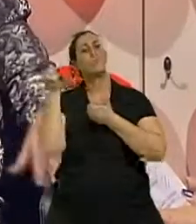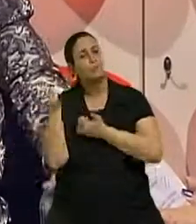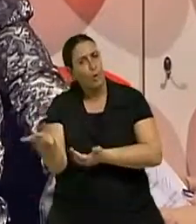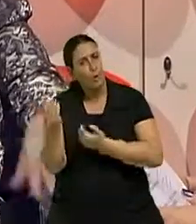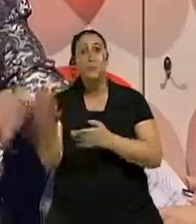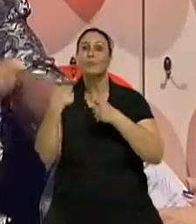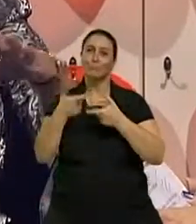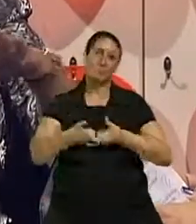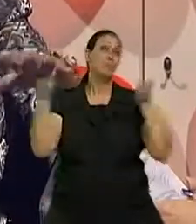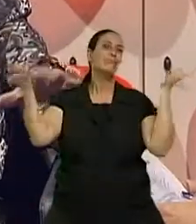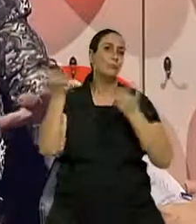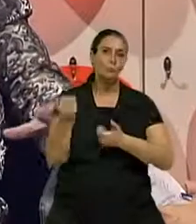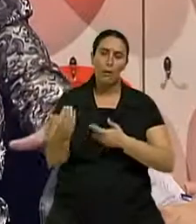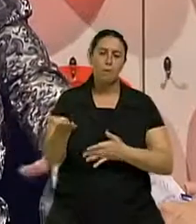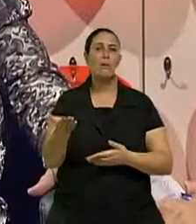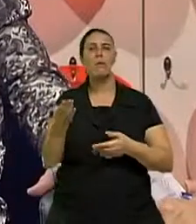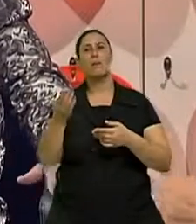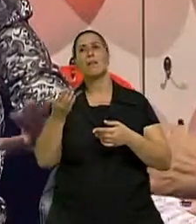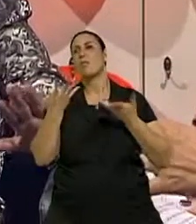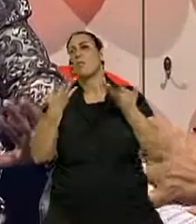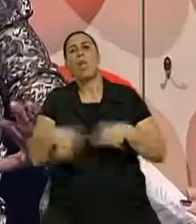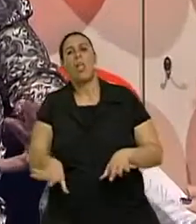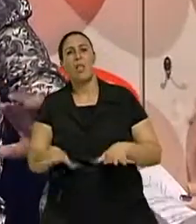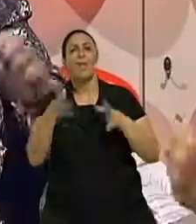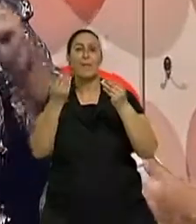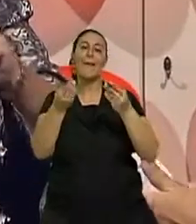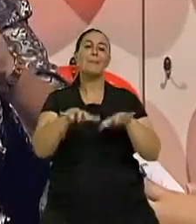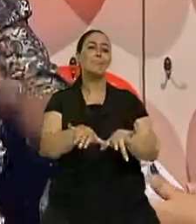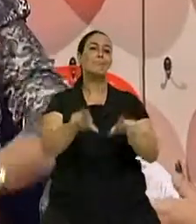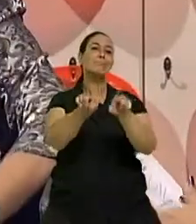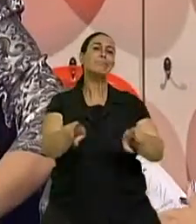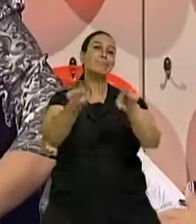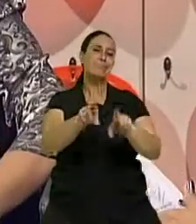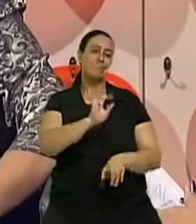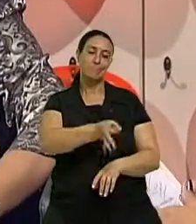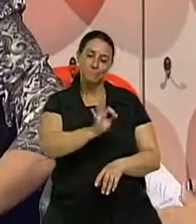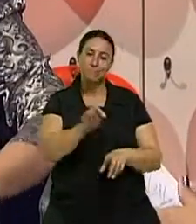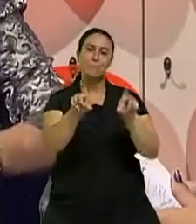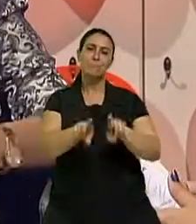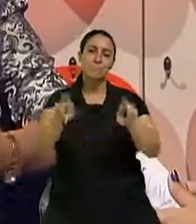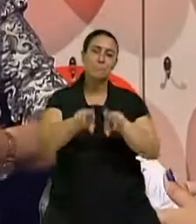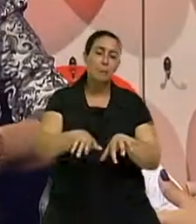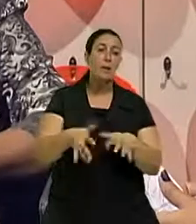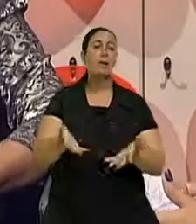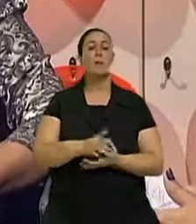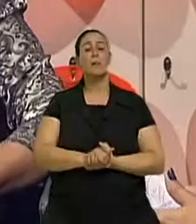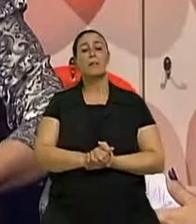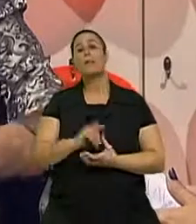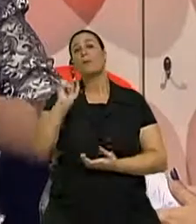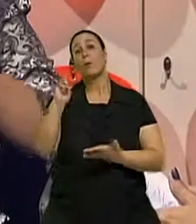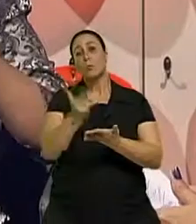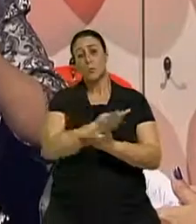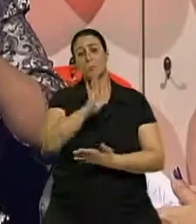problema devido às atividades muito paradas. E o computador que segura, sentado. Mas, assim, antes da